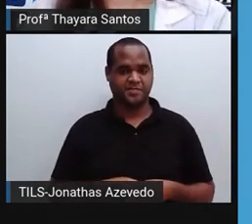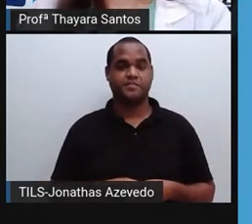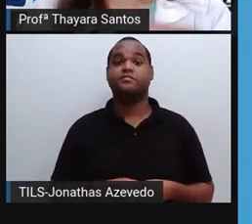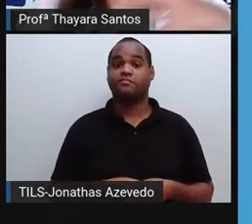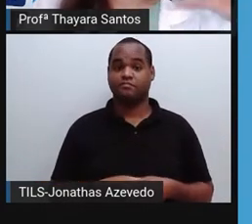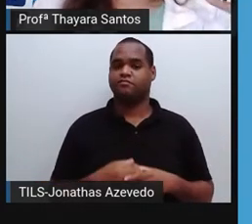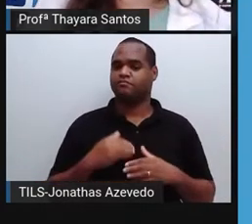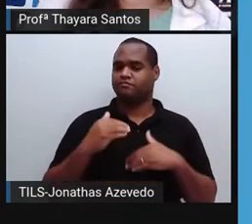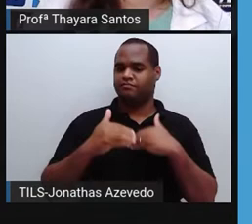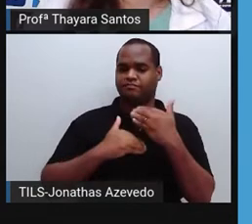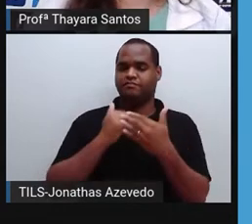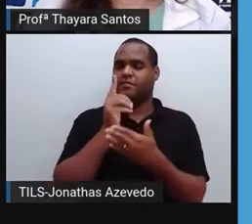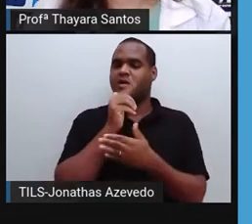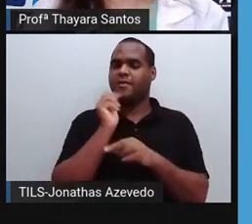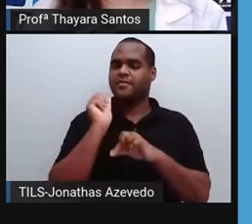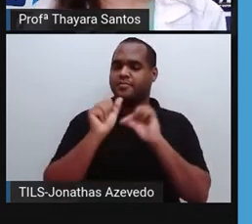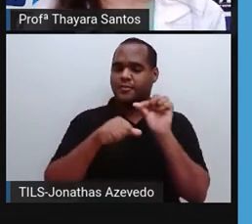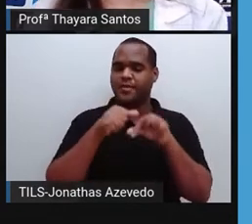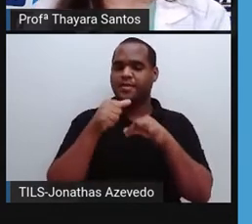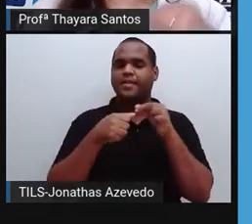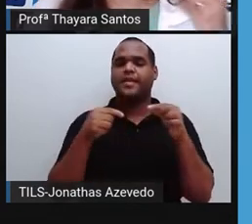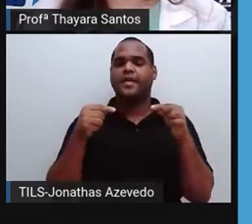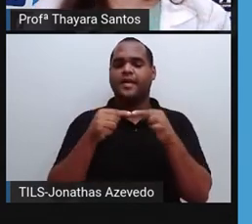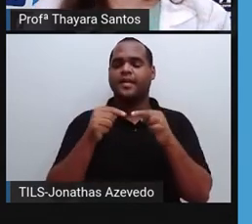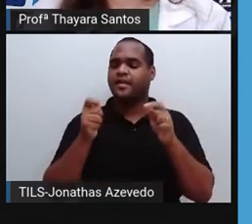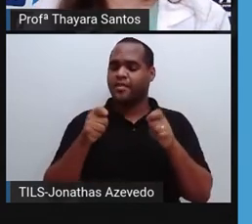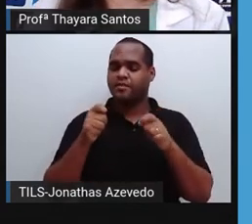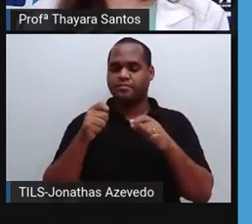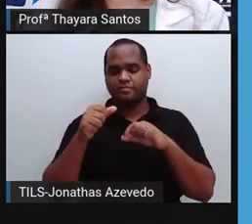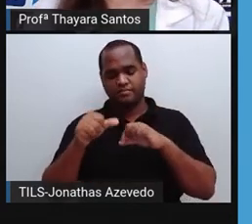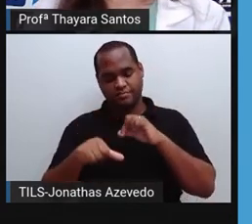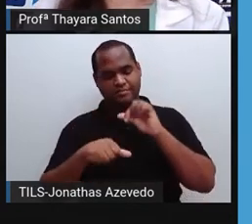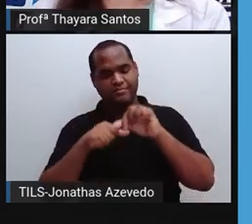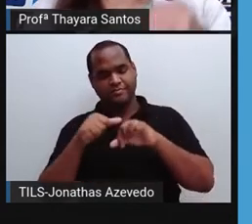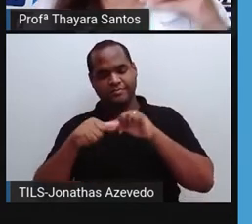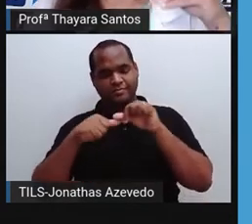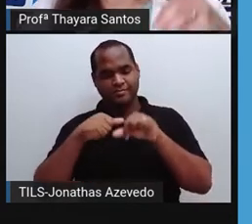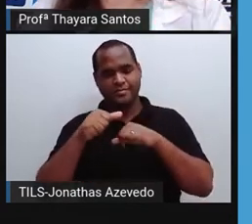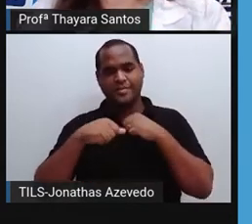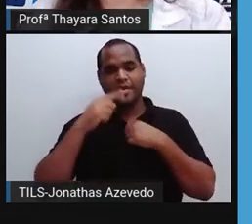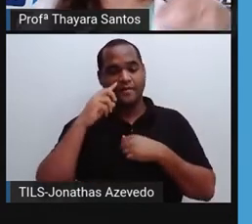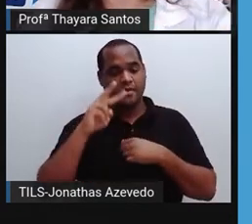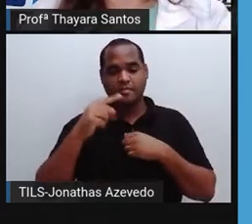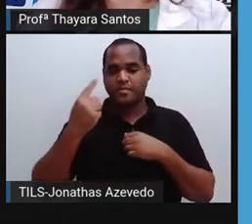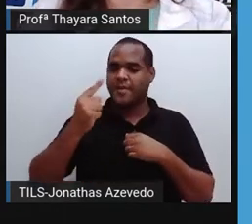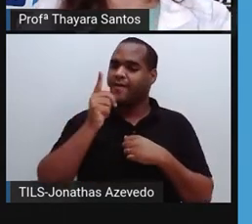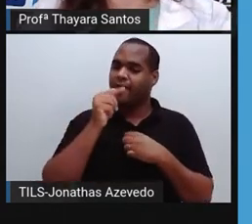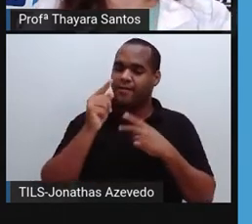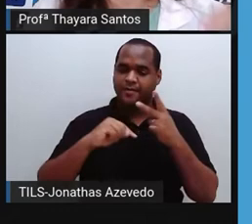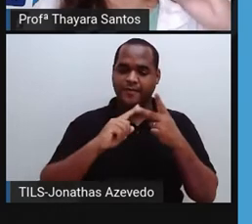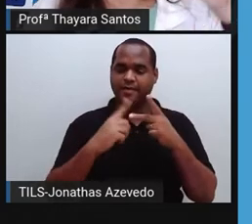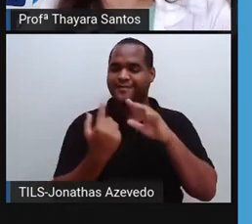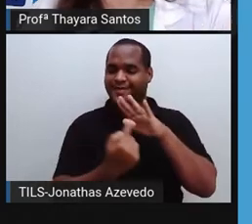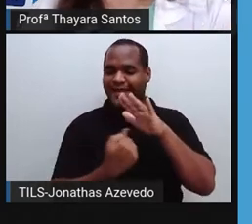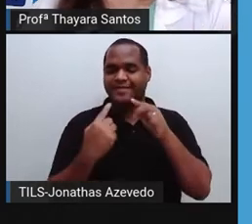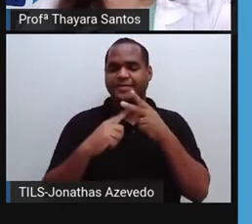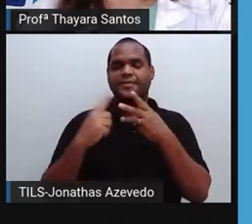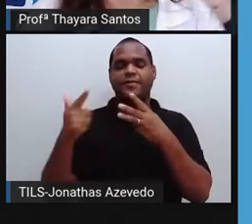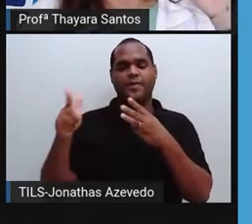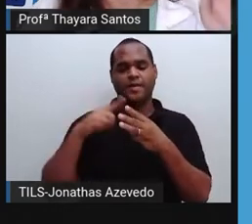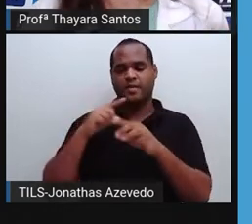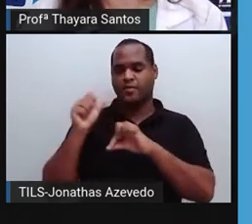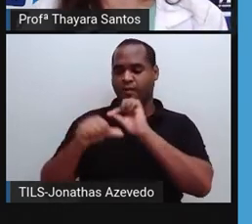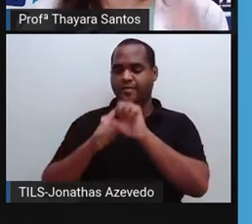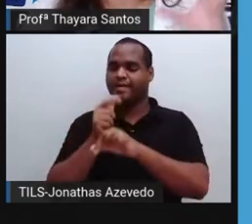Nesse processo todo, ela vai mudando as fases, né? Porque a gente viu, estava primeiro líquida, depois ficou gasosa, depois voltou a ser